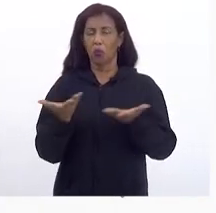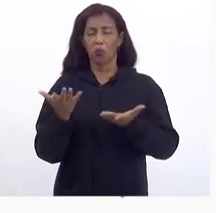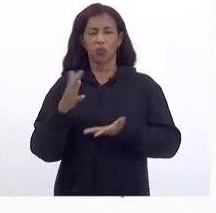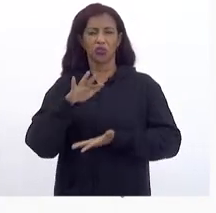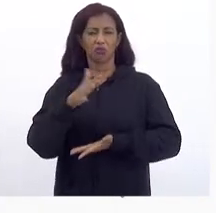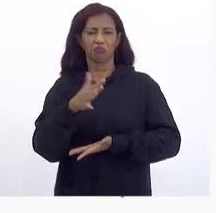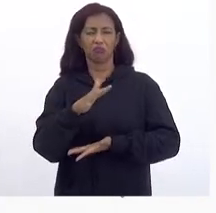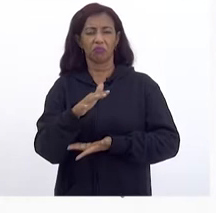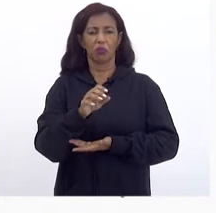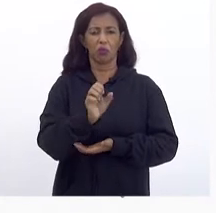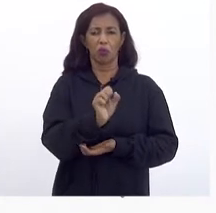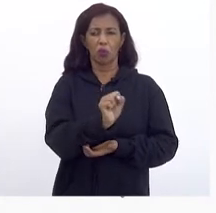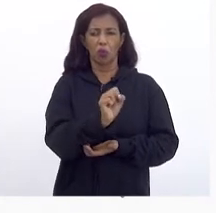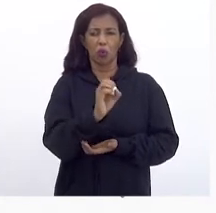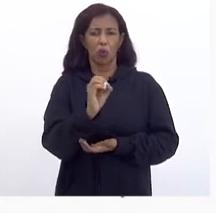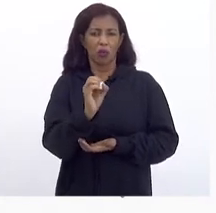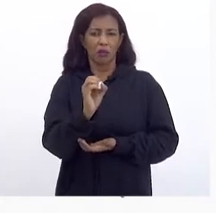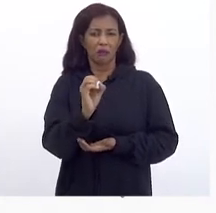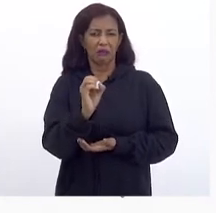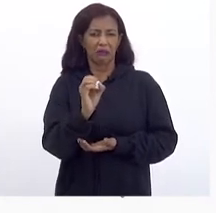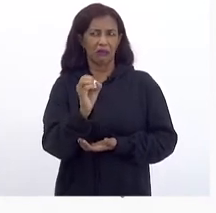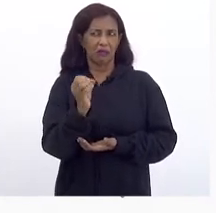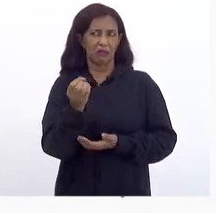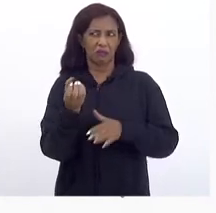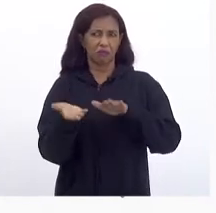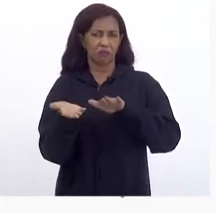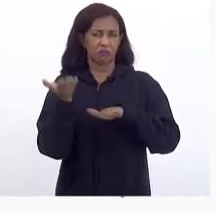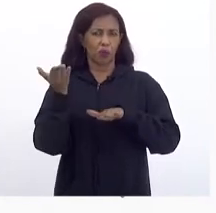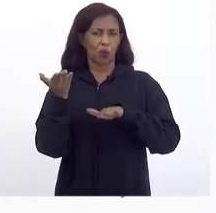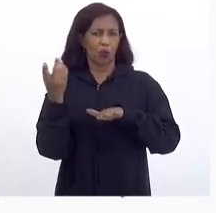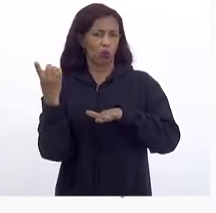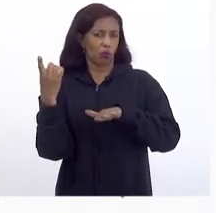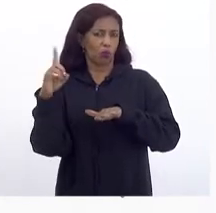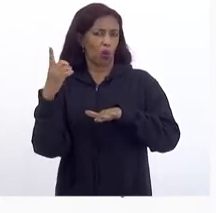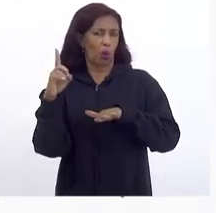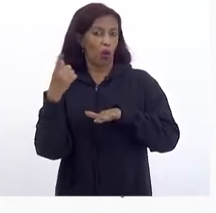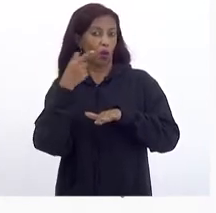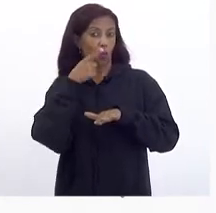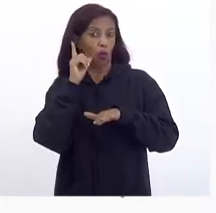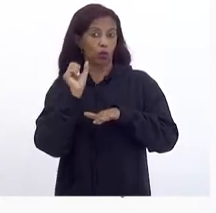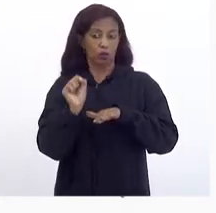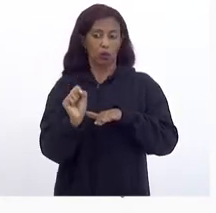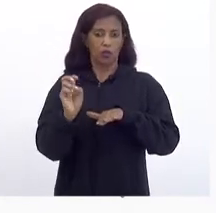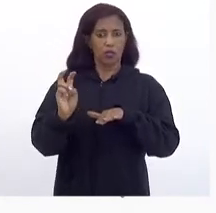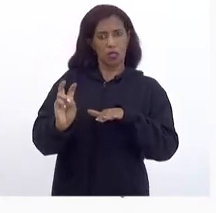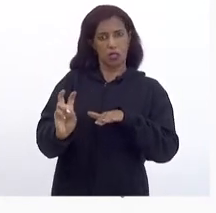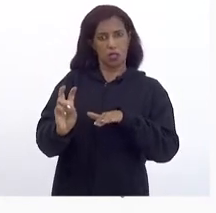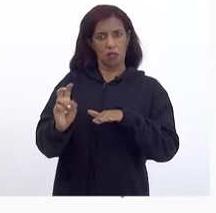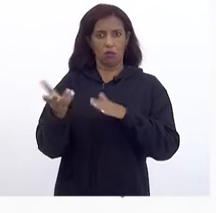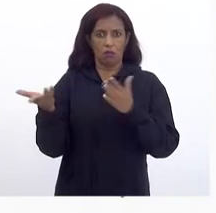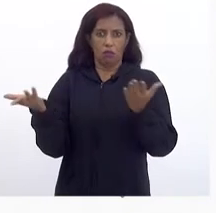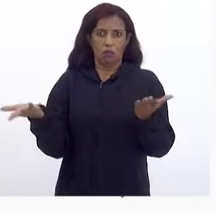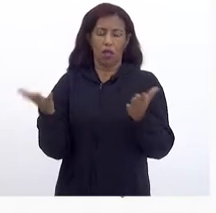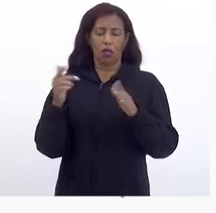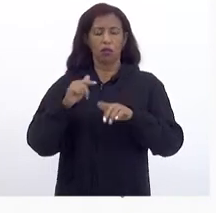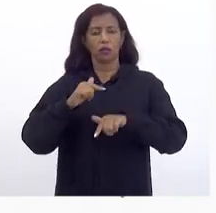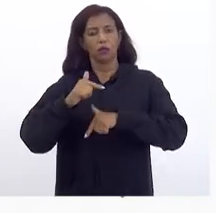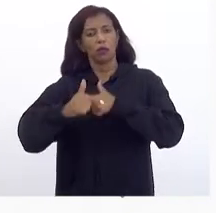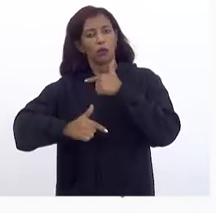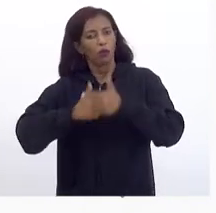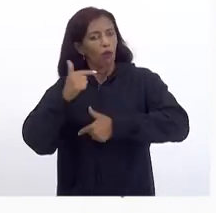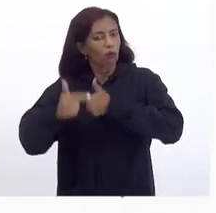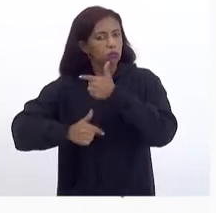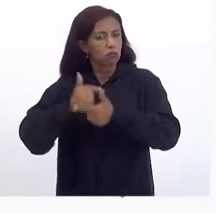poucos Dólares Onde chegou 85 Mas O trabalho Que nós